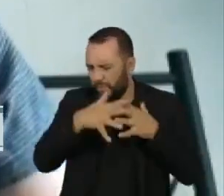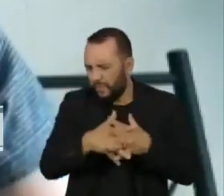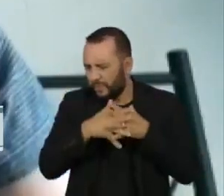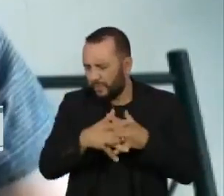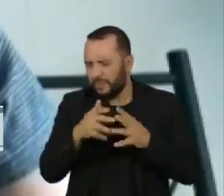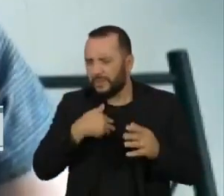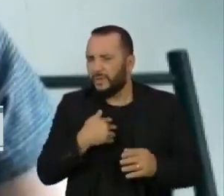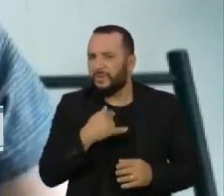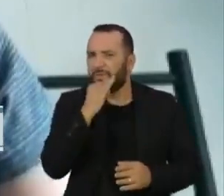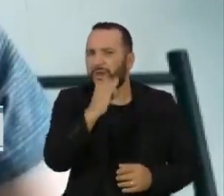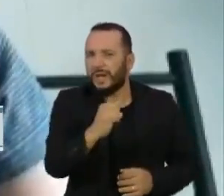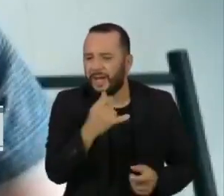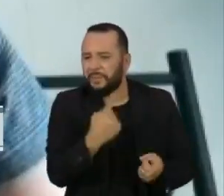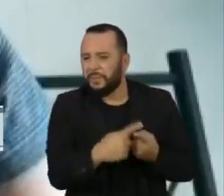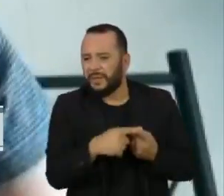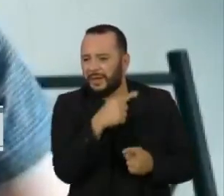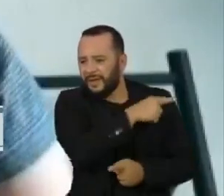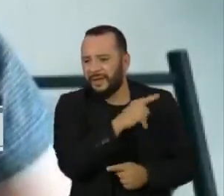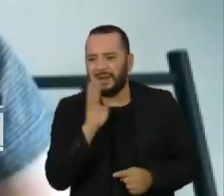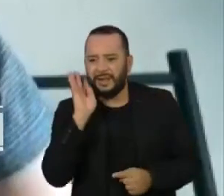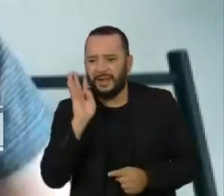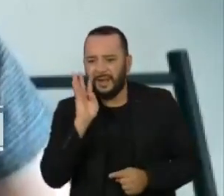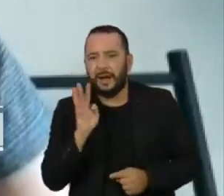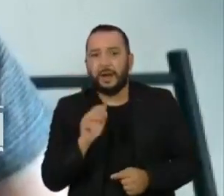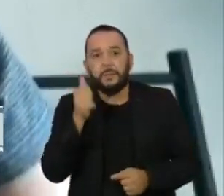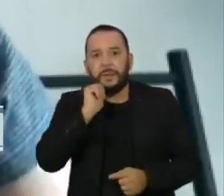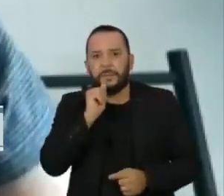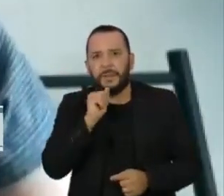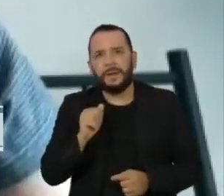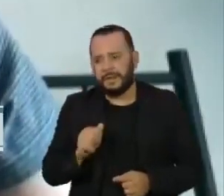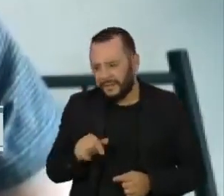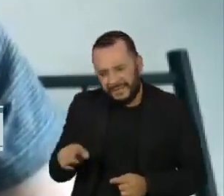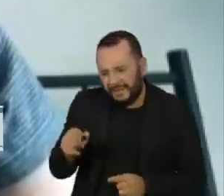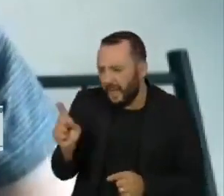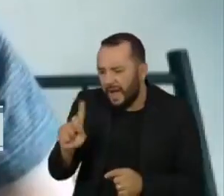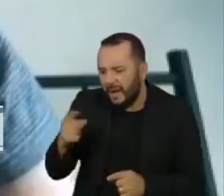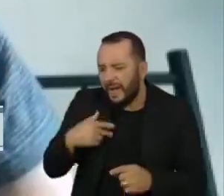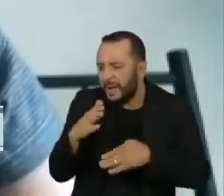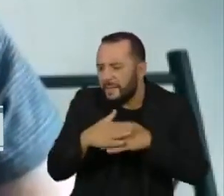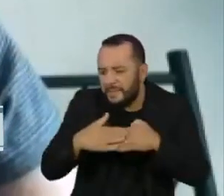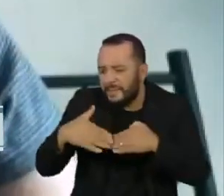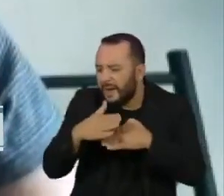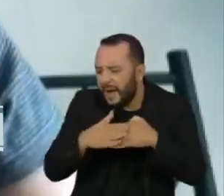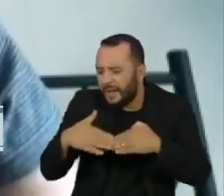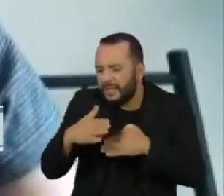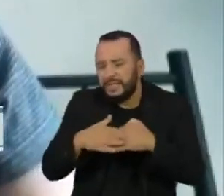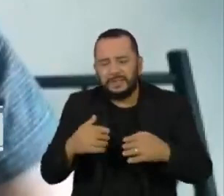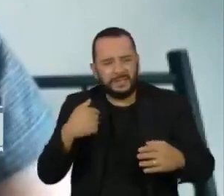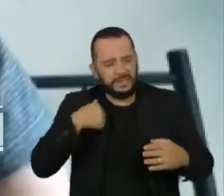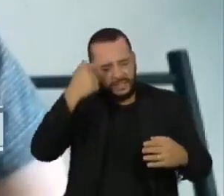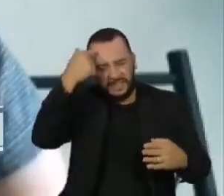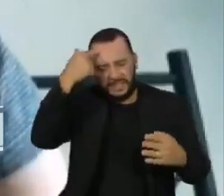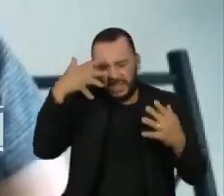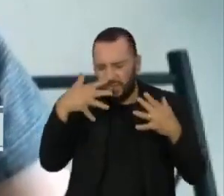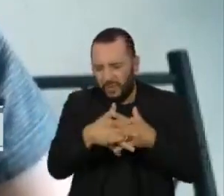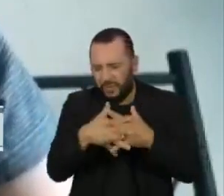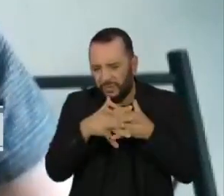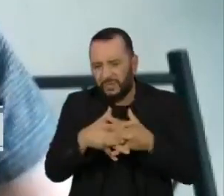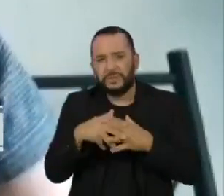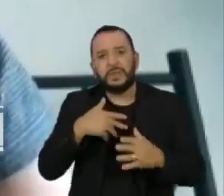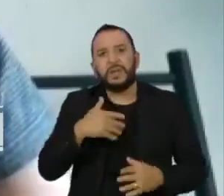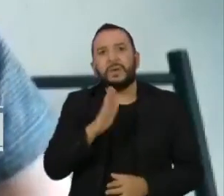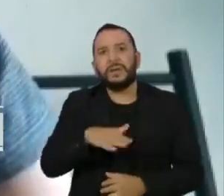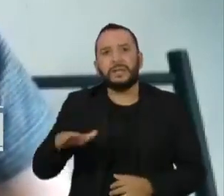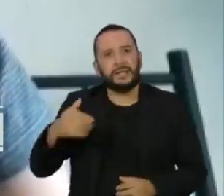falar, porque até mesmo a minha mãe falou Ah, mas você tem certeza que não é um carinho de pai? É muito confuso você como criança, você